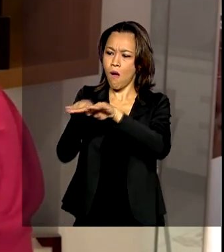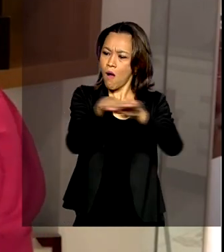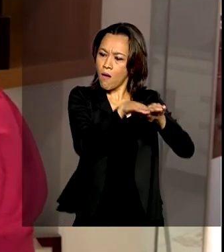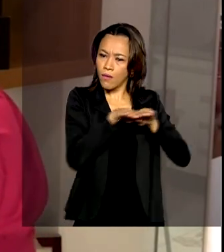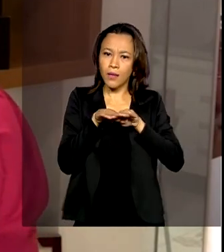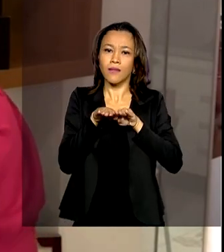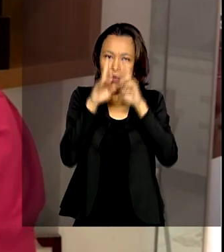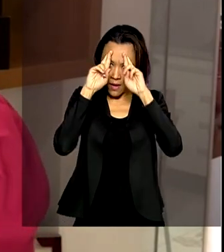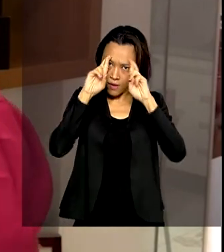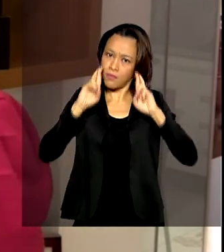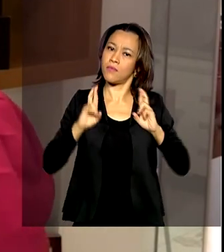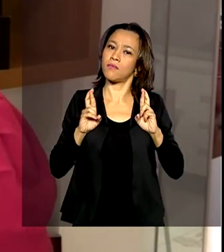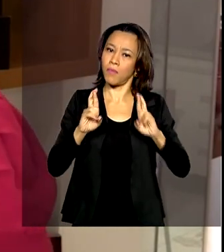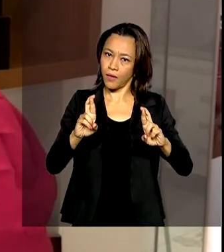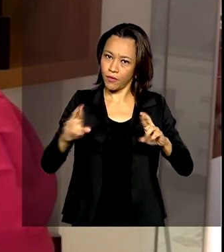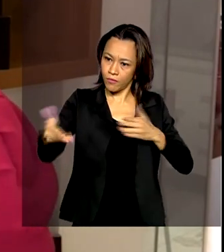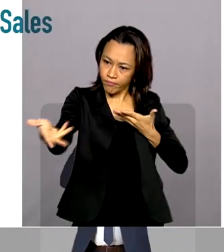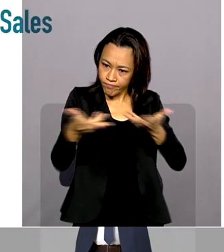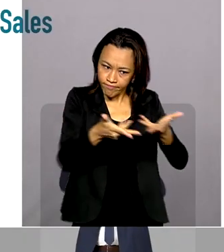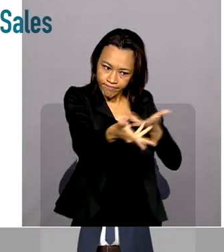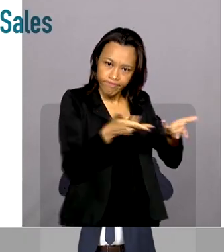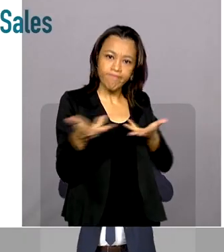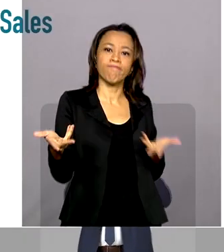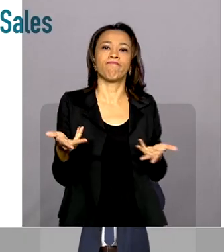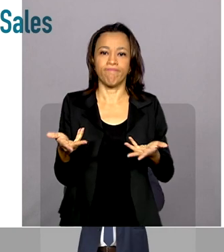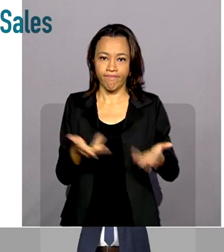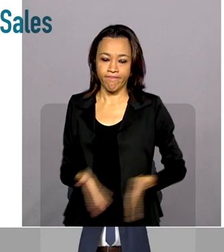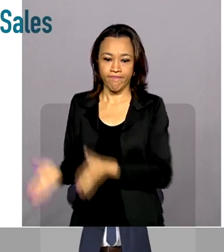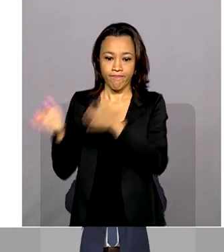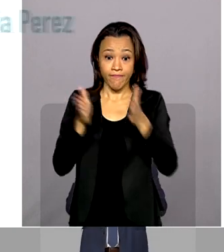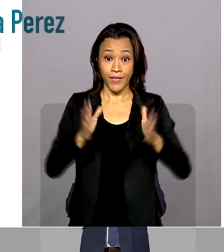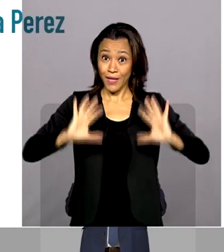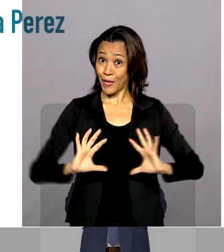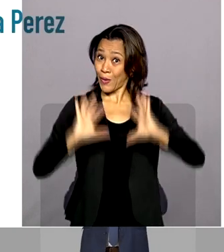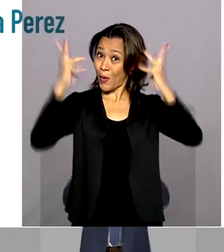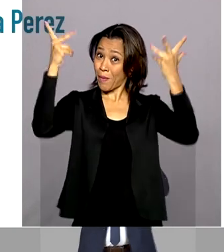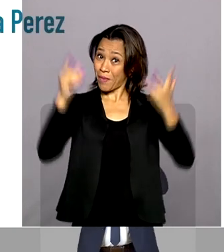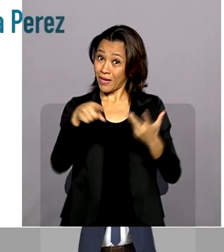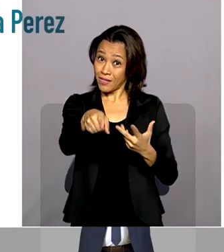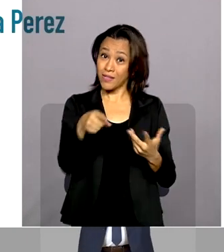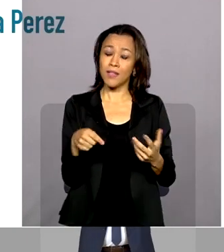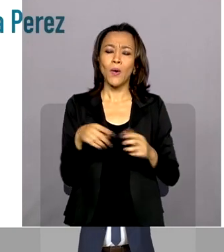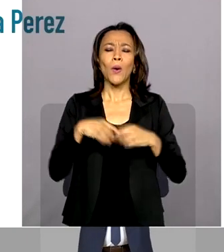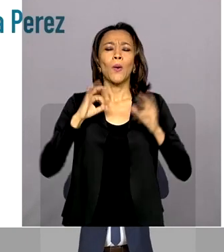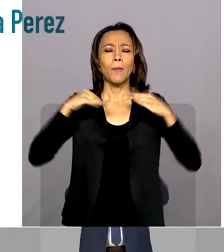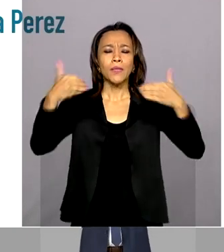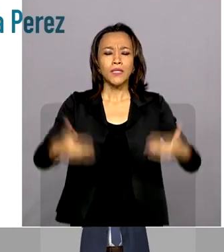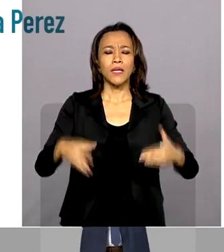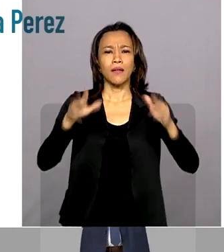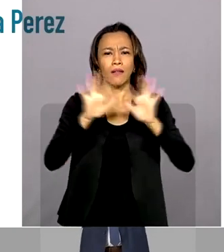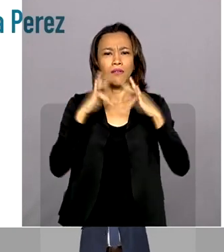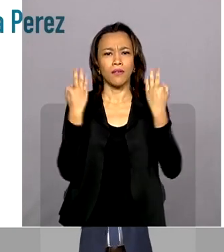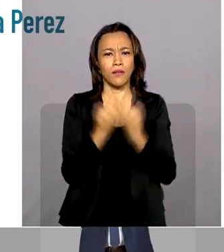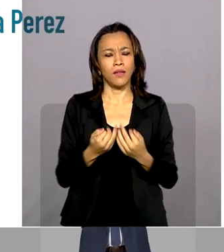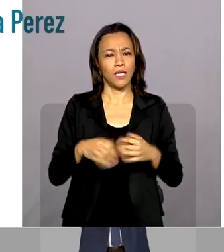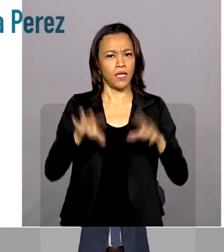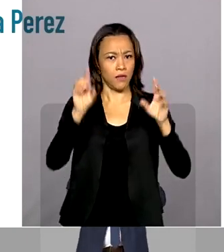oportunidades e respeito pelas diferenças. Em comemoração à data, o Ministério da Família, Mulher e